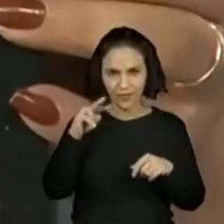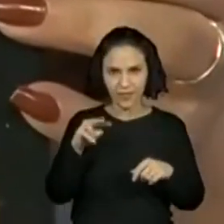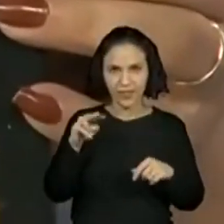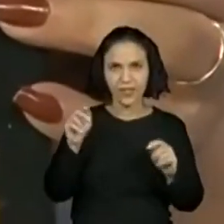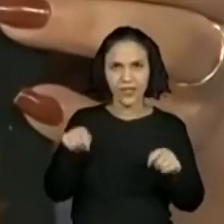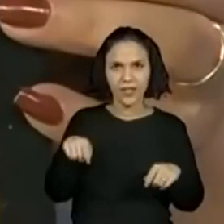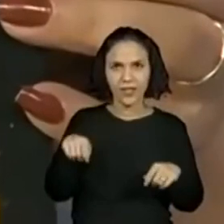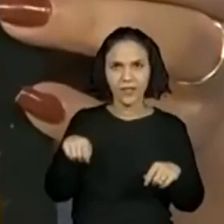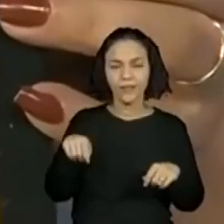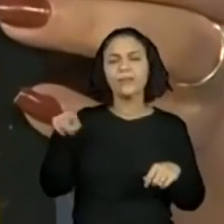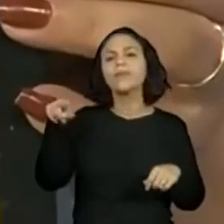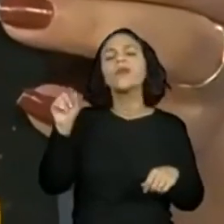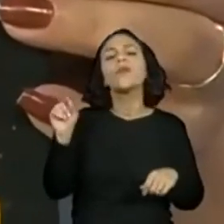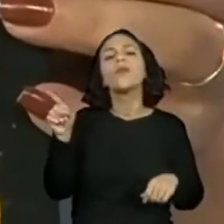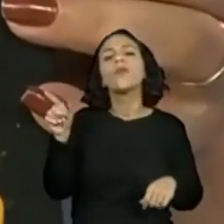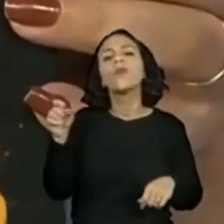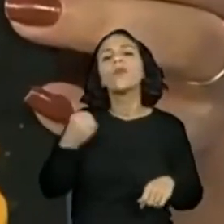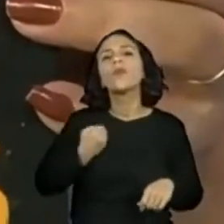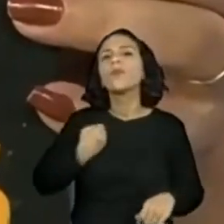Quanto eu tenho aqui?